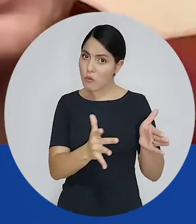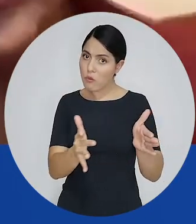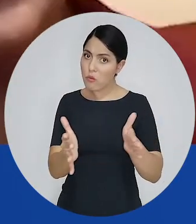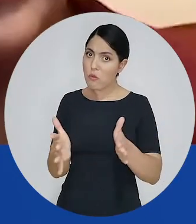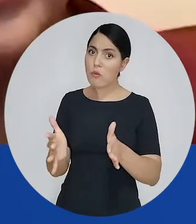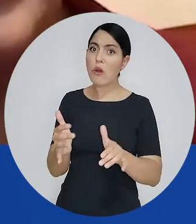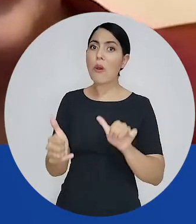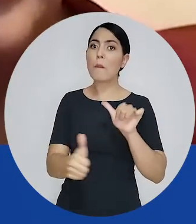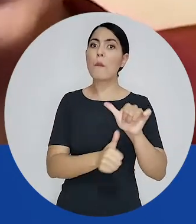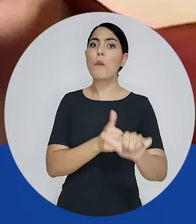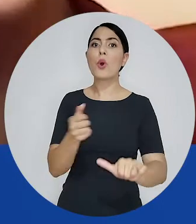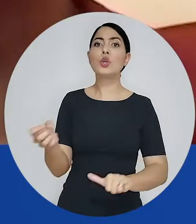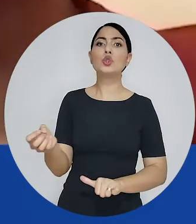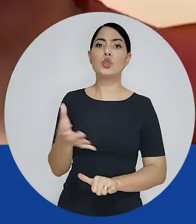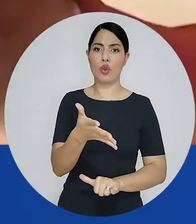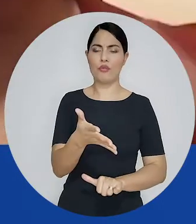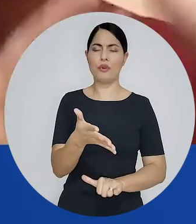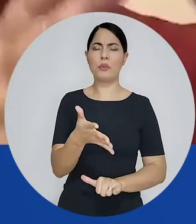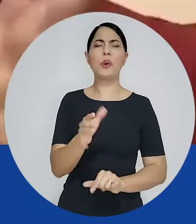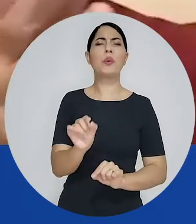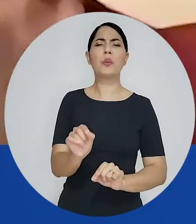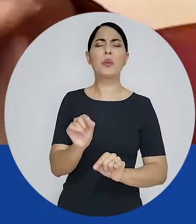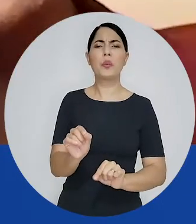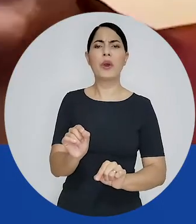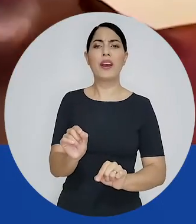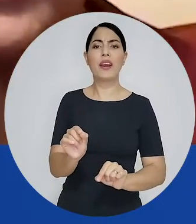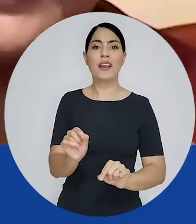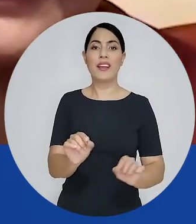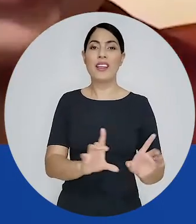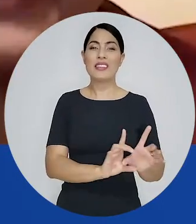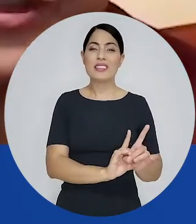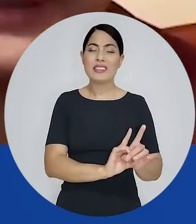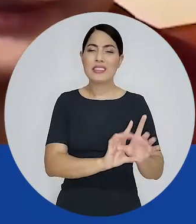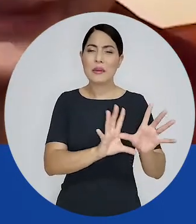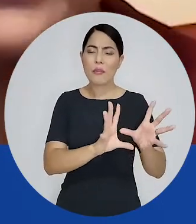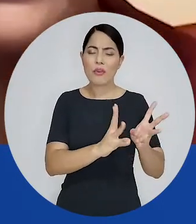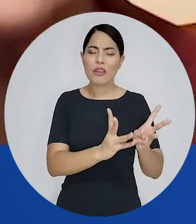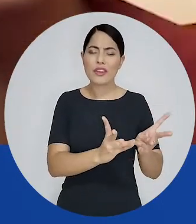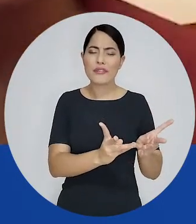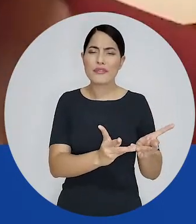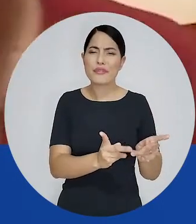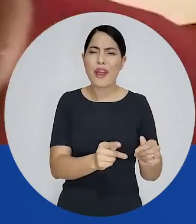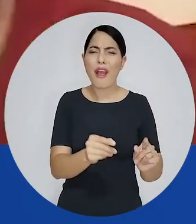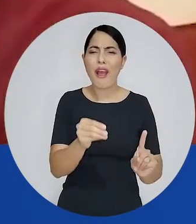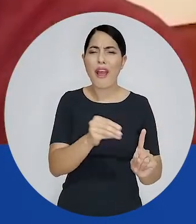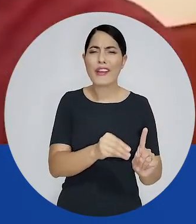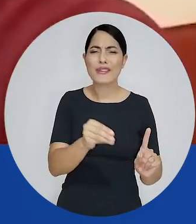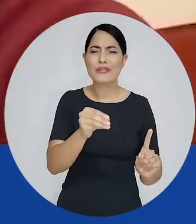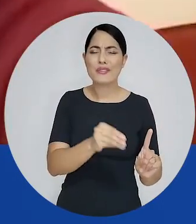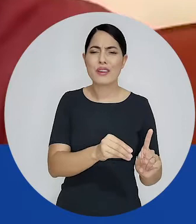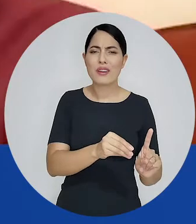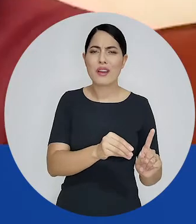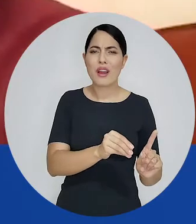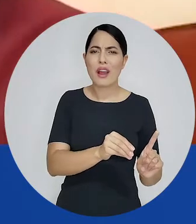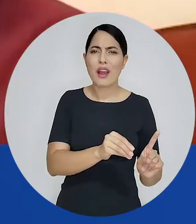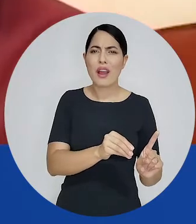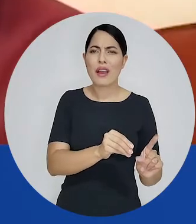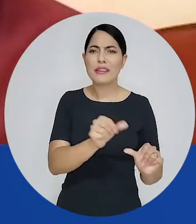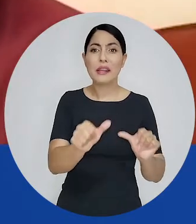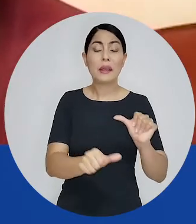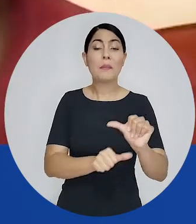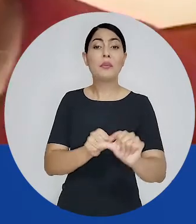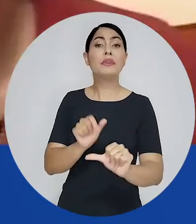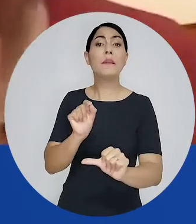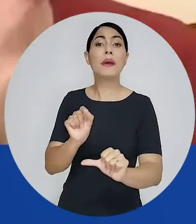transição dessa democracia fragilizada para uma outra democracia mais sólida.